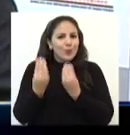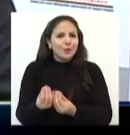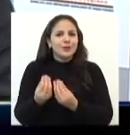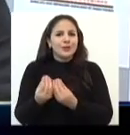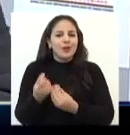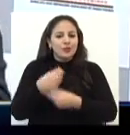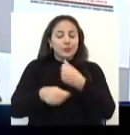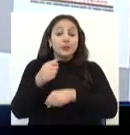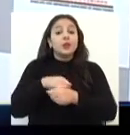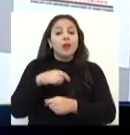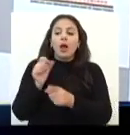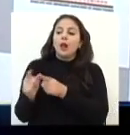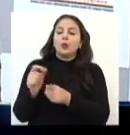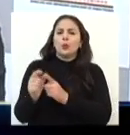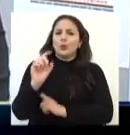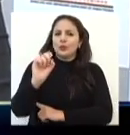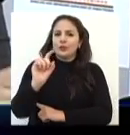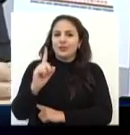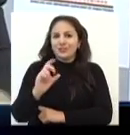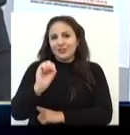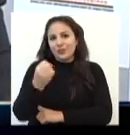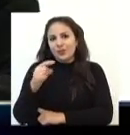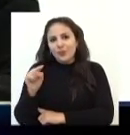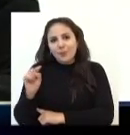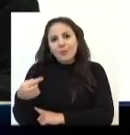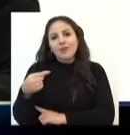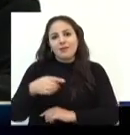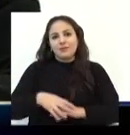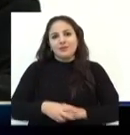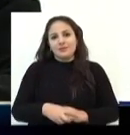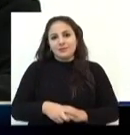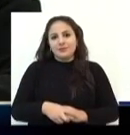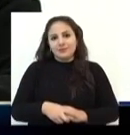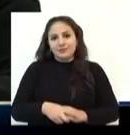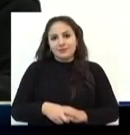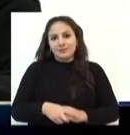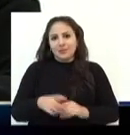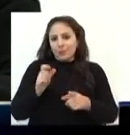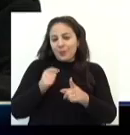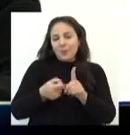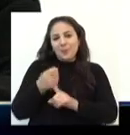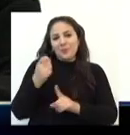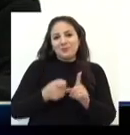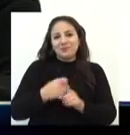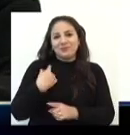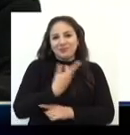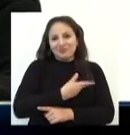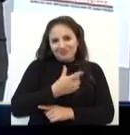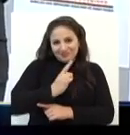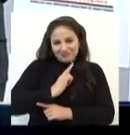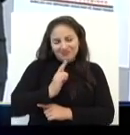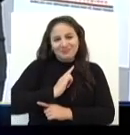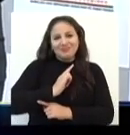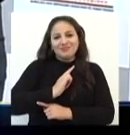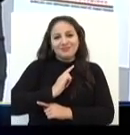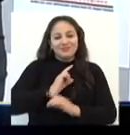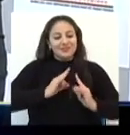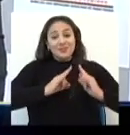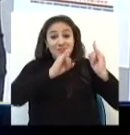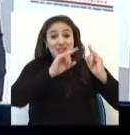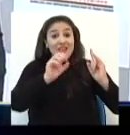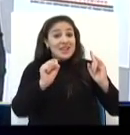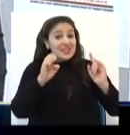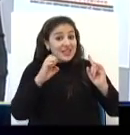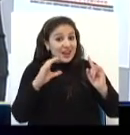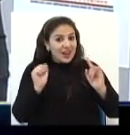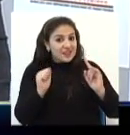a administração, e alugou por R$ 18 mil por mês.$ 18 mil? Então, nós temos o prédio, por exemplo, da Sencas, que